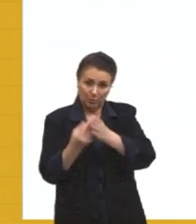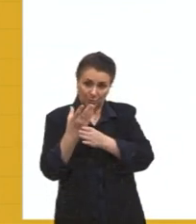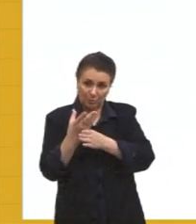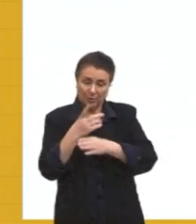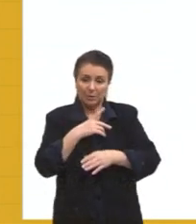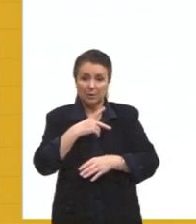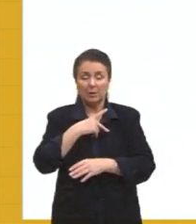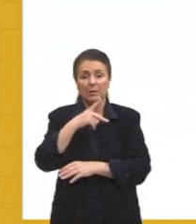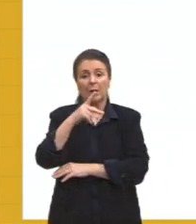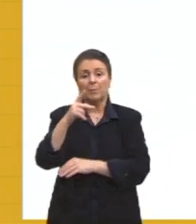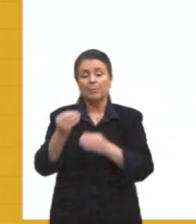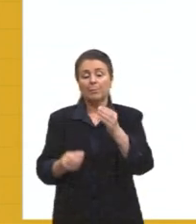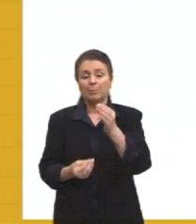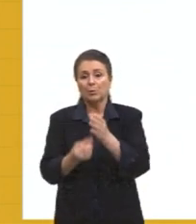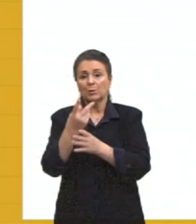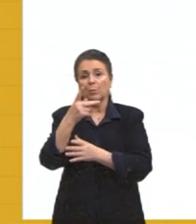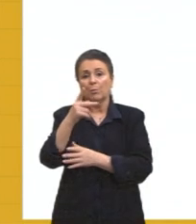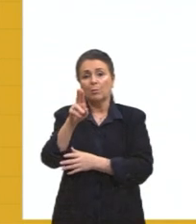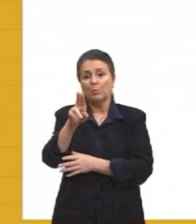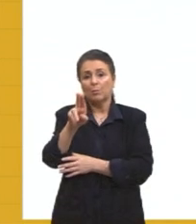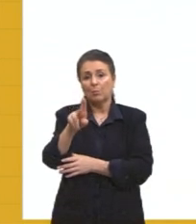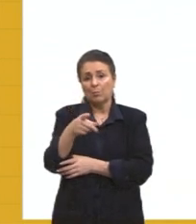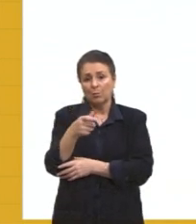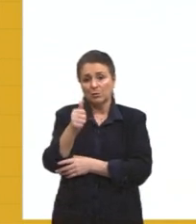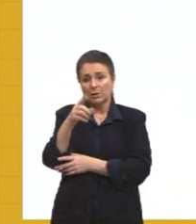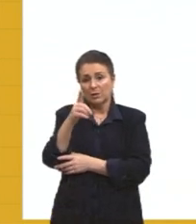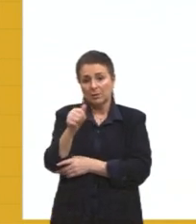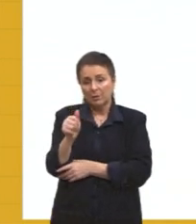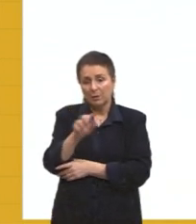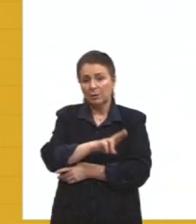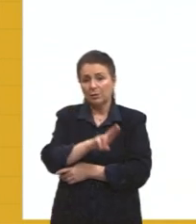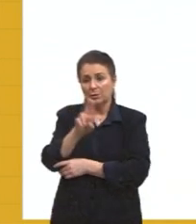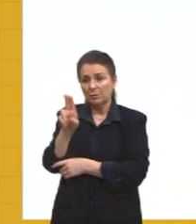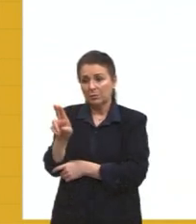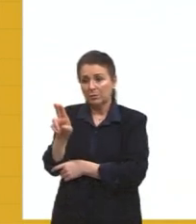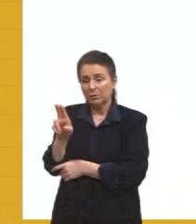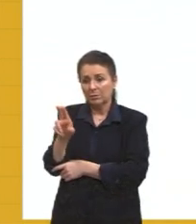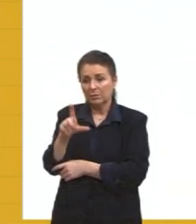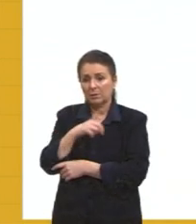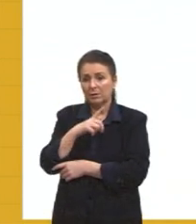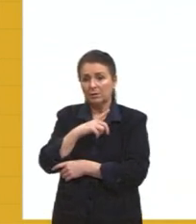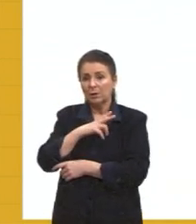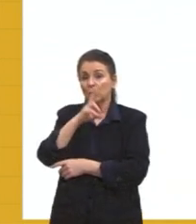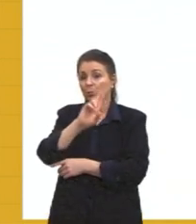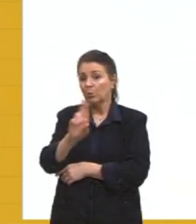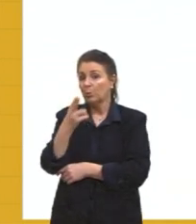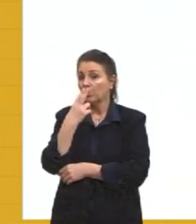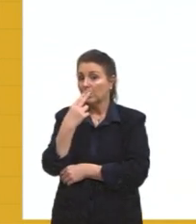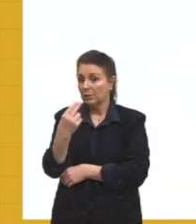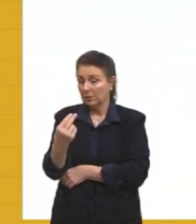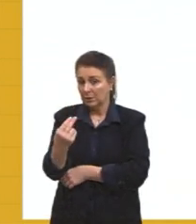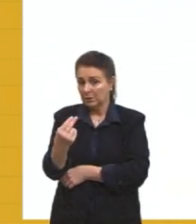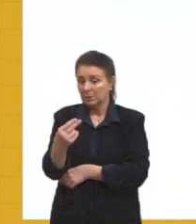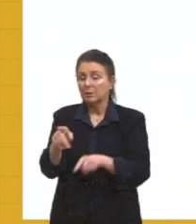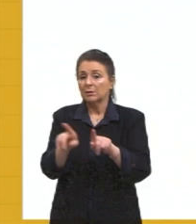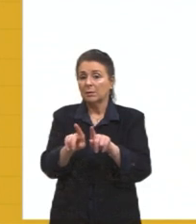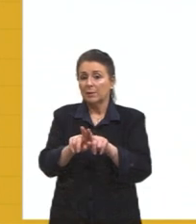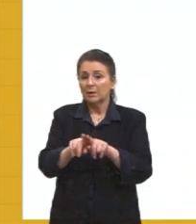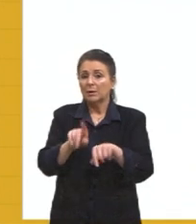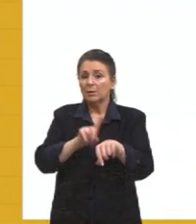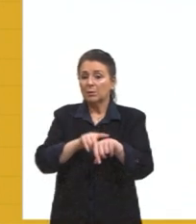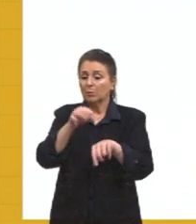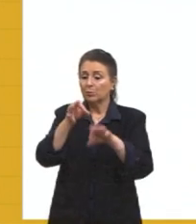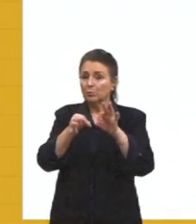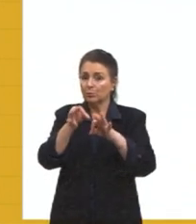puxada, tá. É aquilo que a gente também, algumas vezes, pode aparecer para vocês, just in time, no tempo justo aí, na